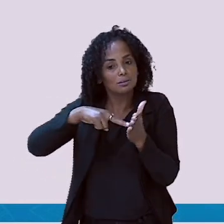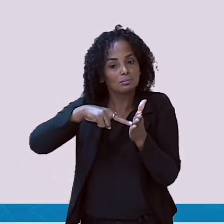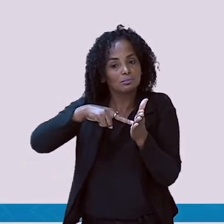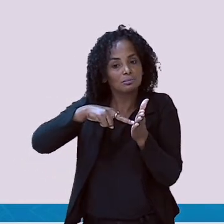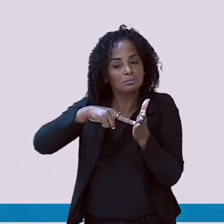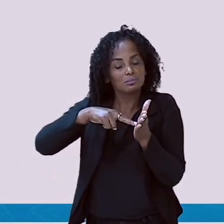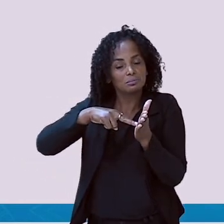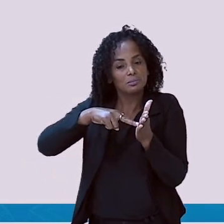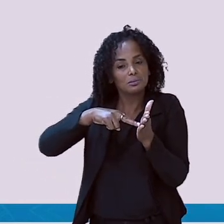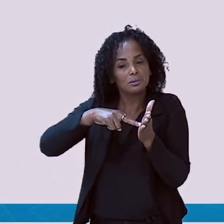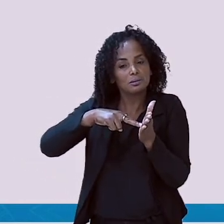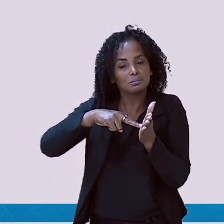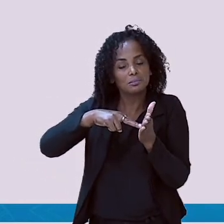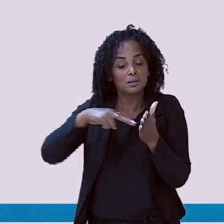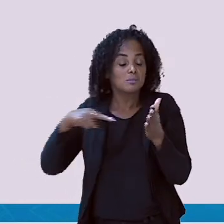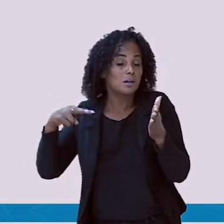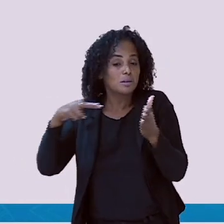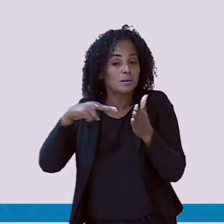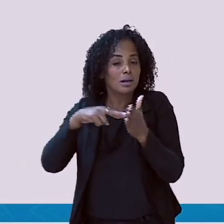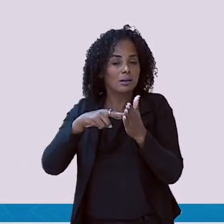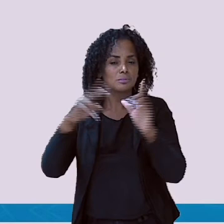geladeira. Não é?